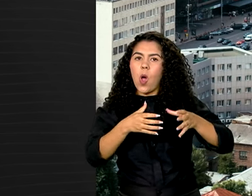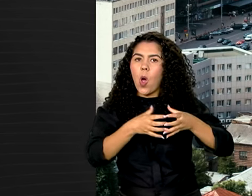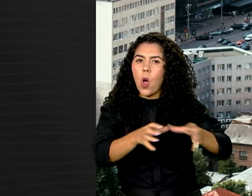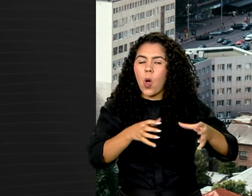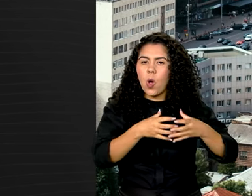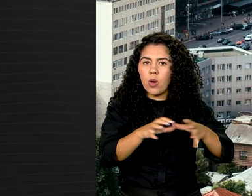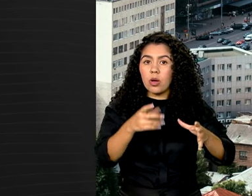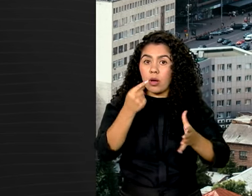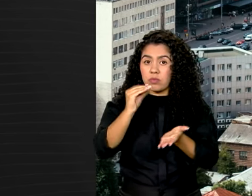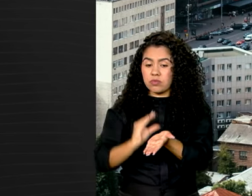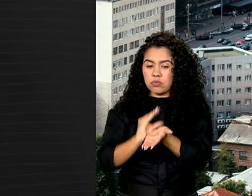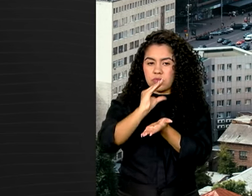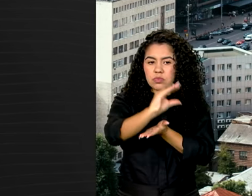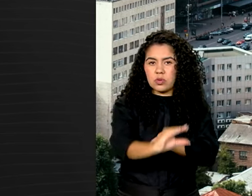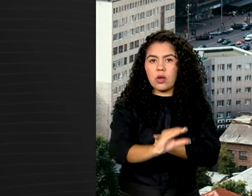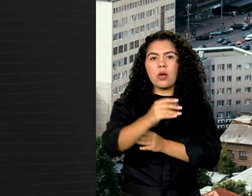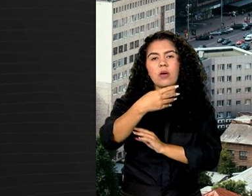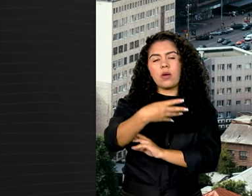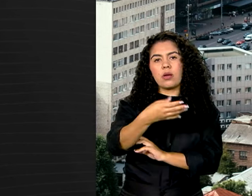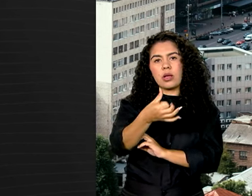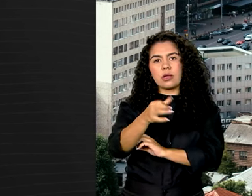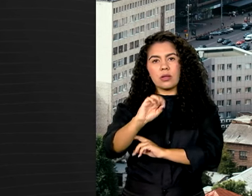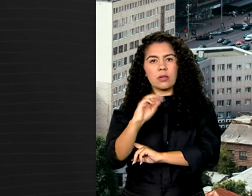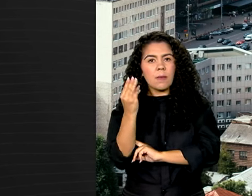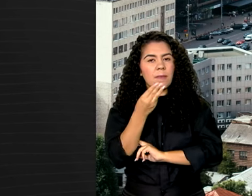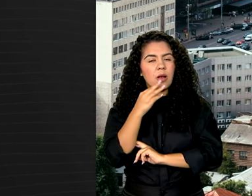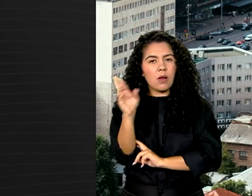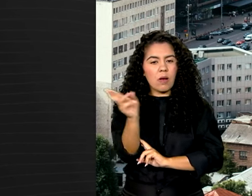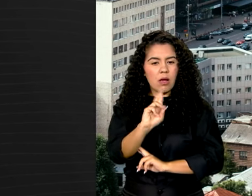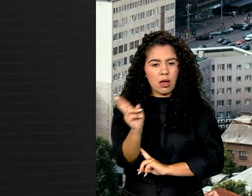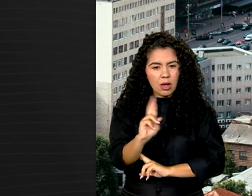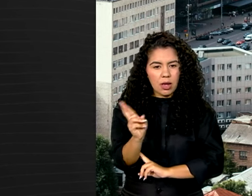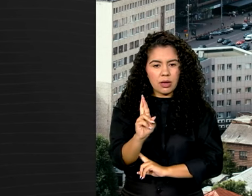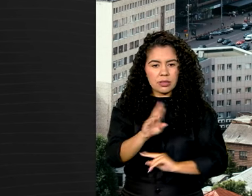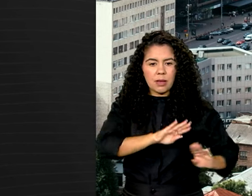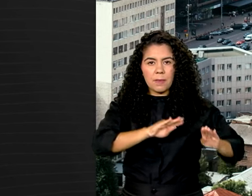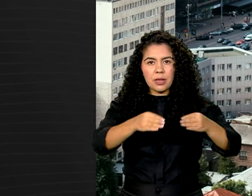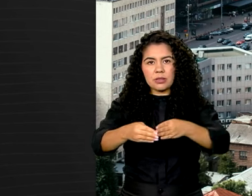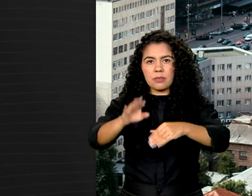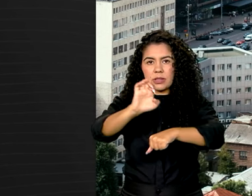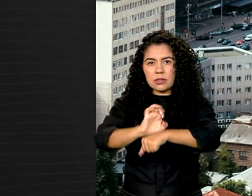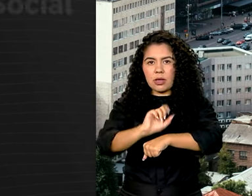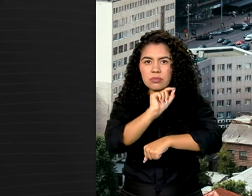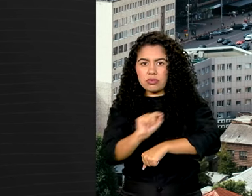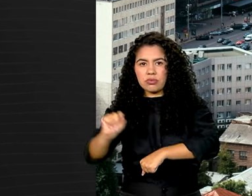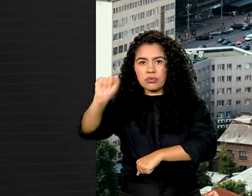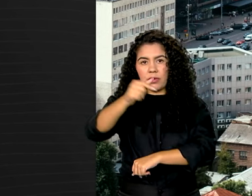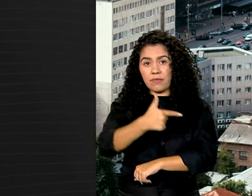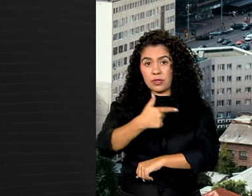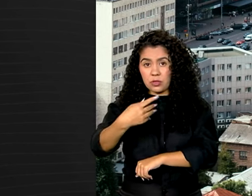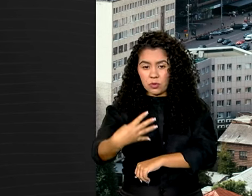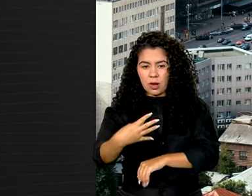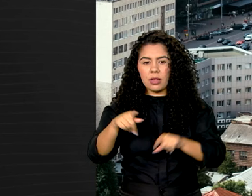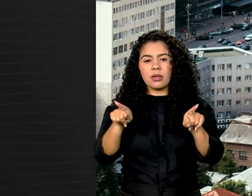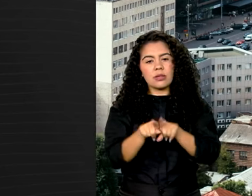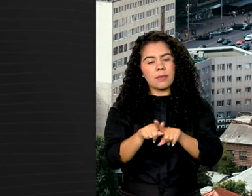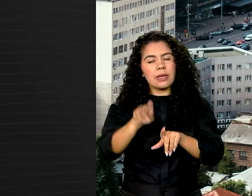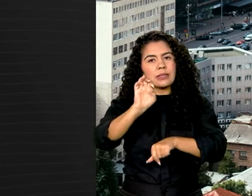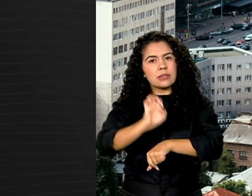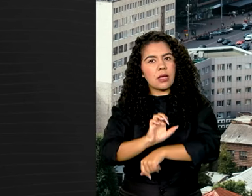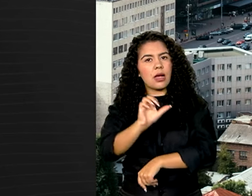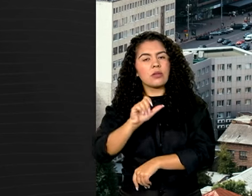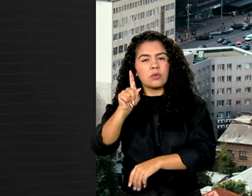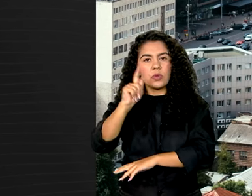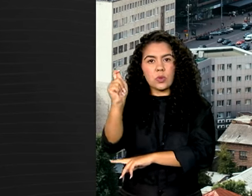460 milhões de reais para 24 estados. E o estado do Rio Grande do